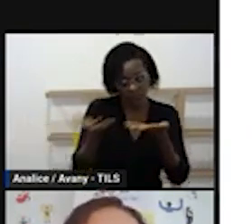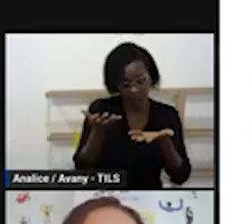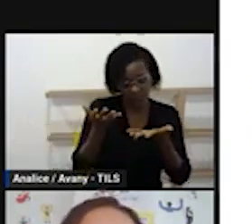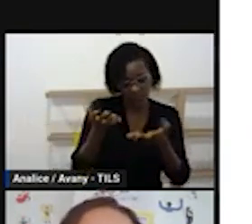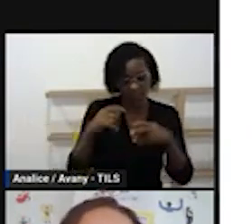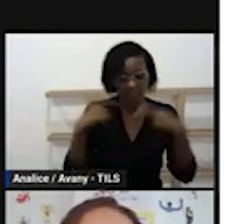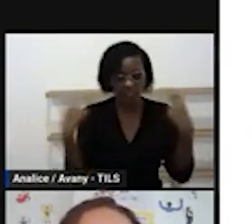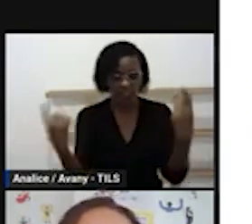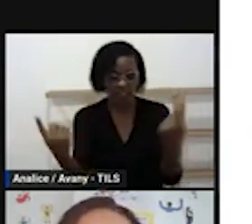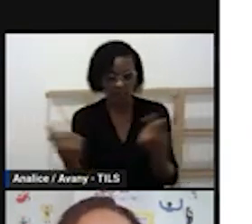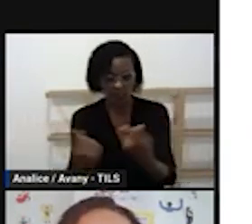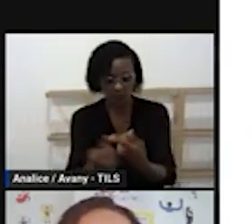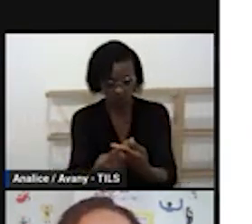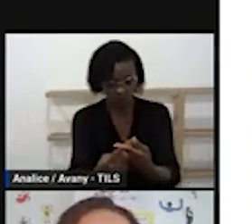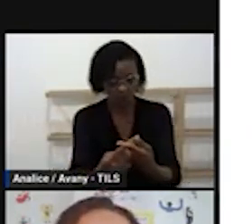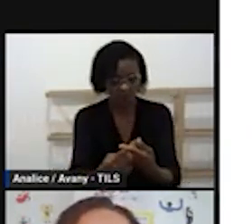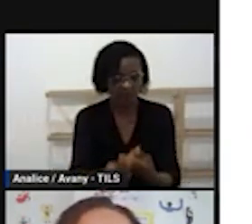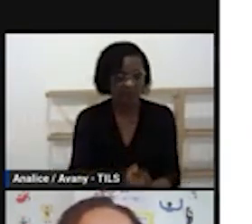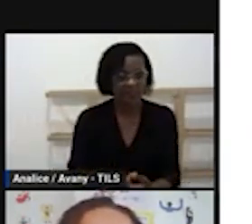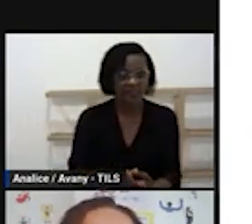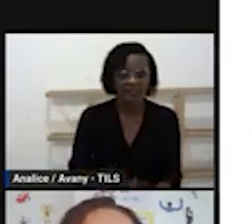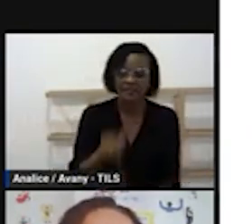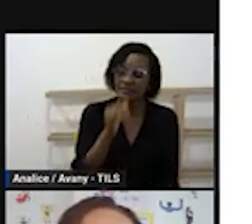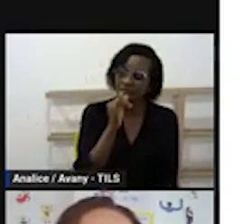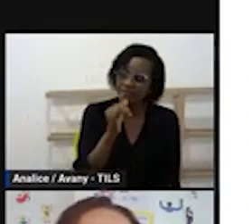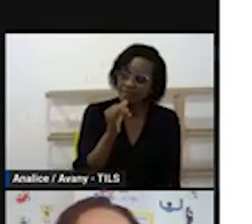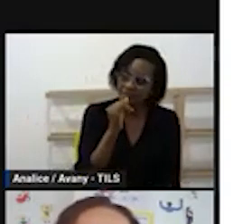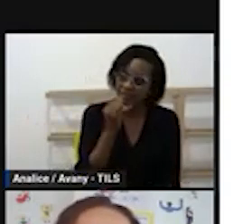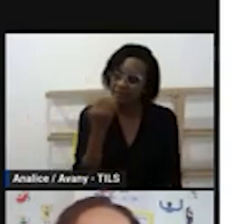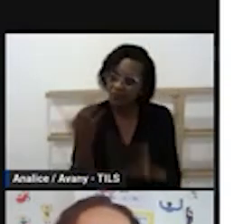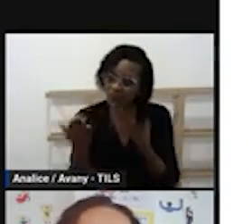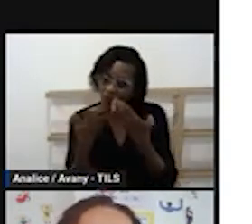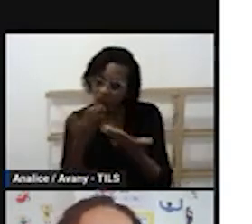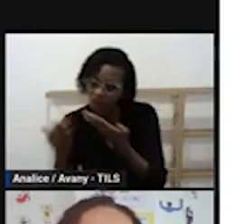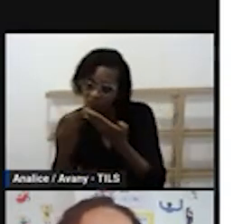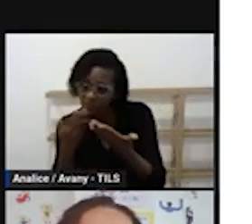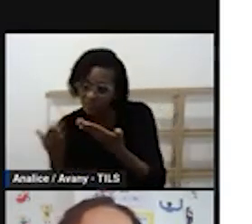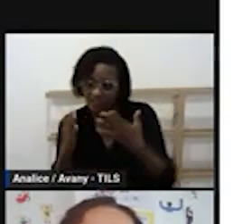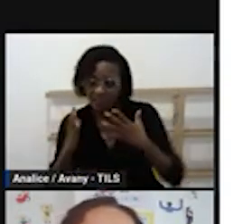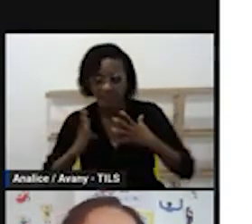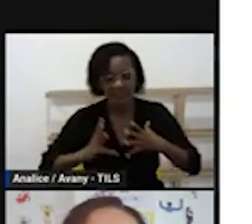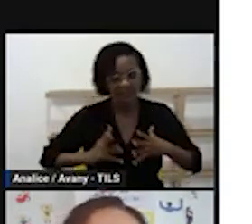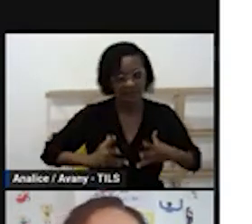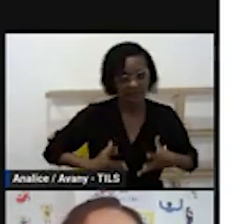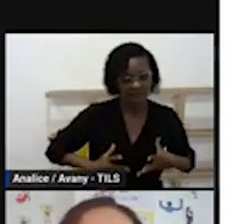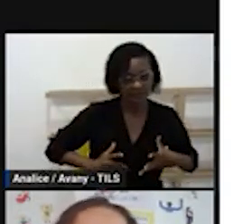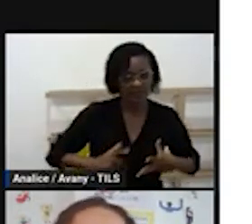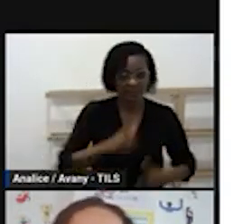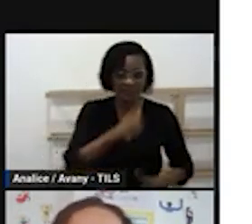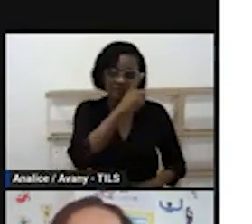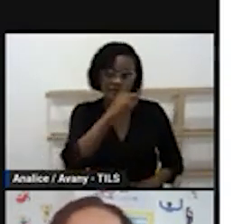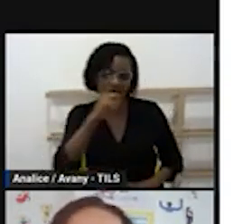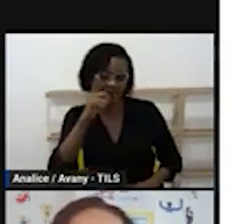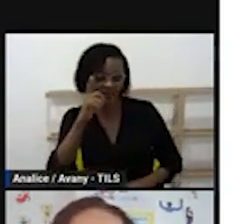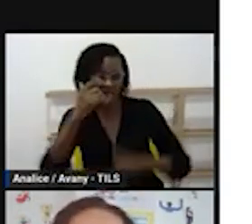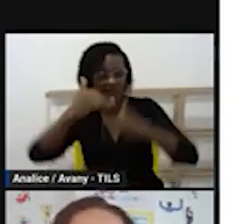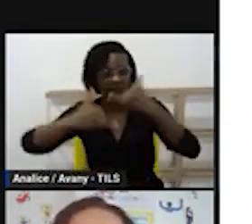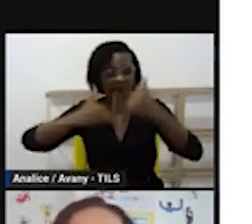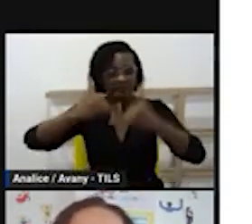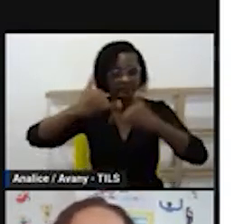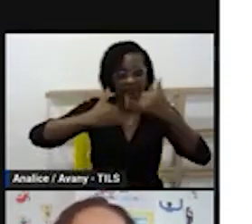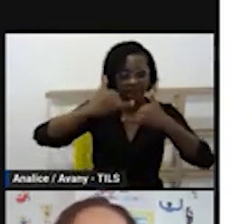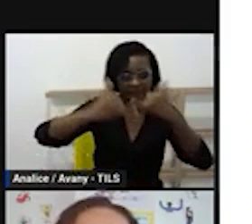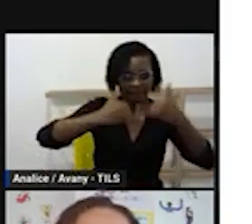experiência modalidade de organizativas que a gente já falou higiene momento do lanche momento do brincar entra muito brincar